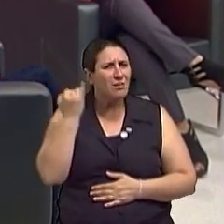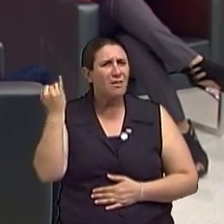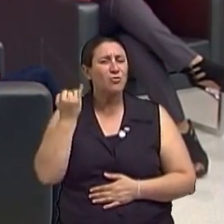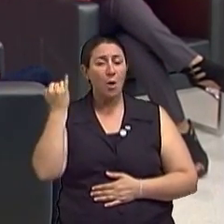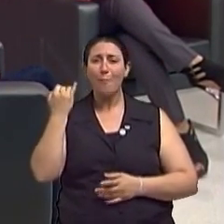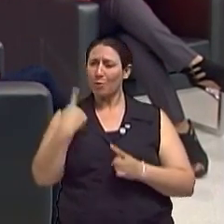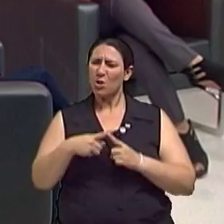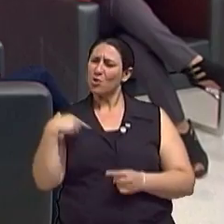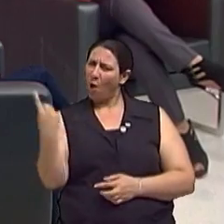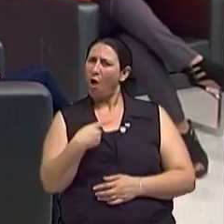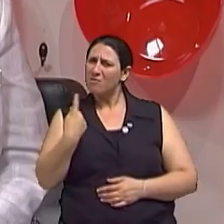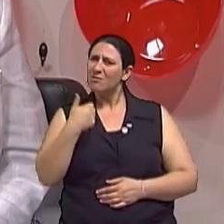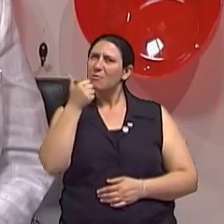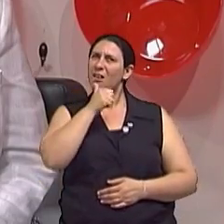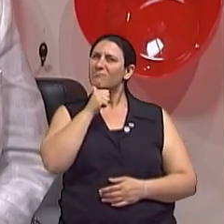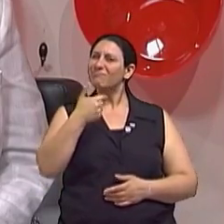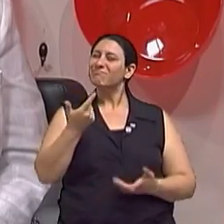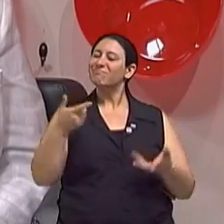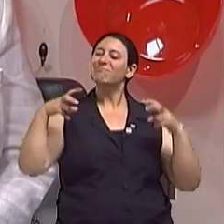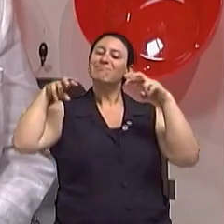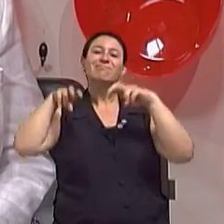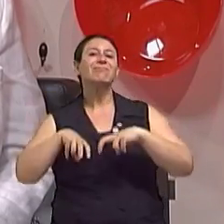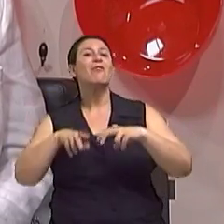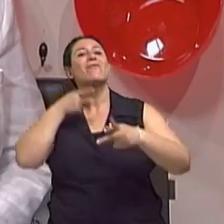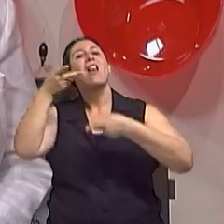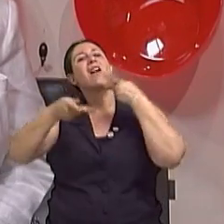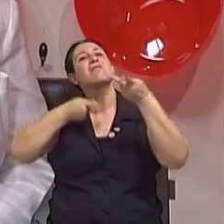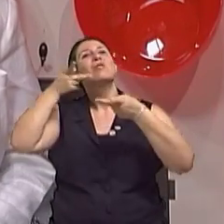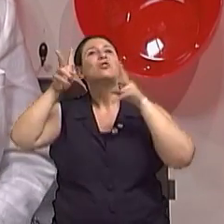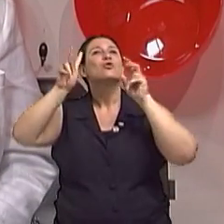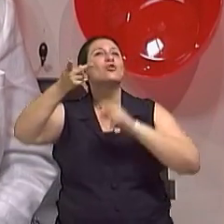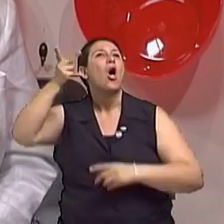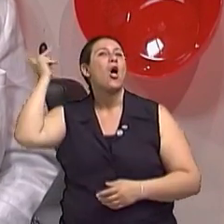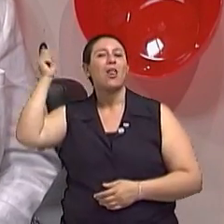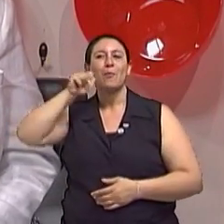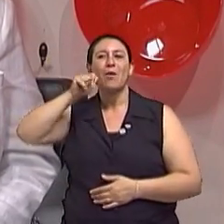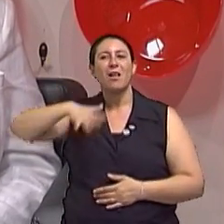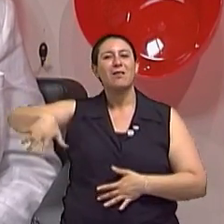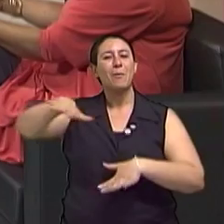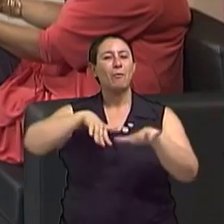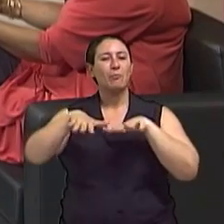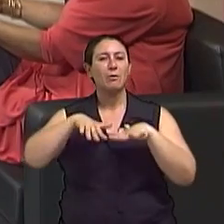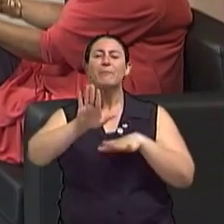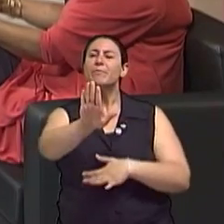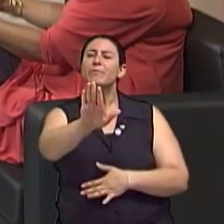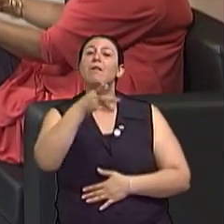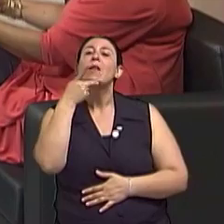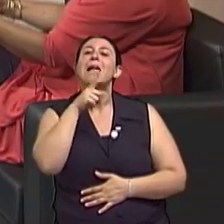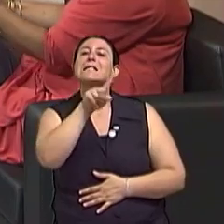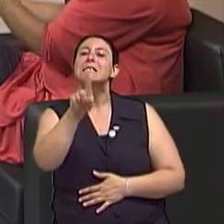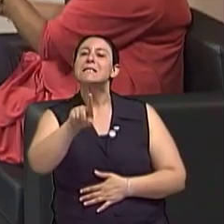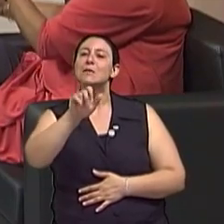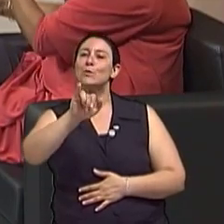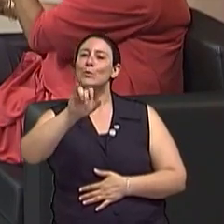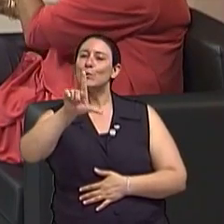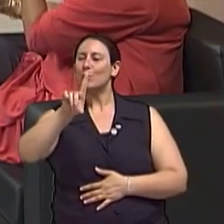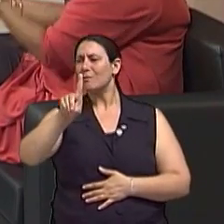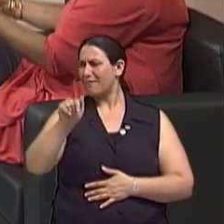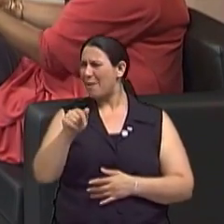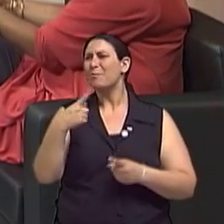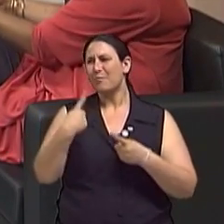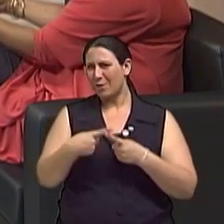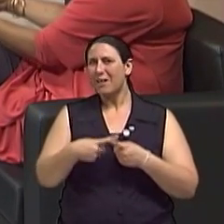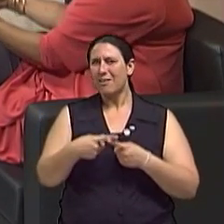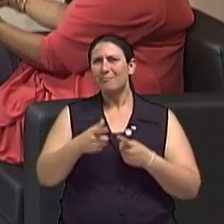Somos privilegiadas poder estar aqui sentada falando dessas mulheres. A Zilda, vamos começar falando da Zilda, uma perda tão